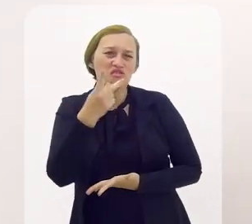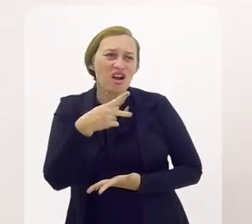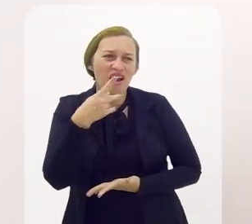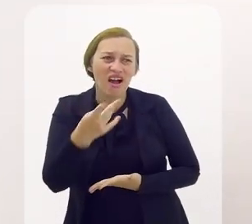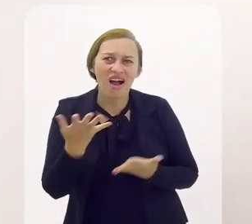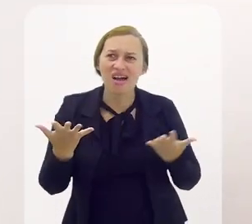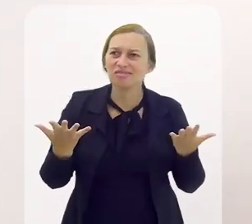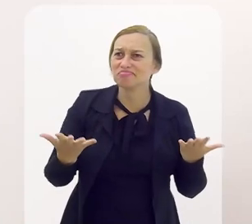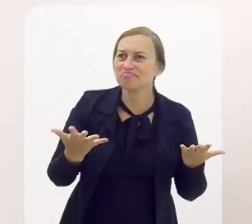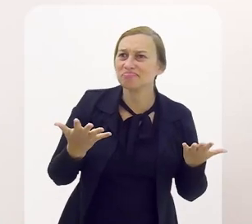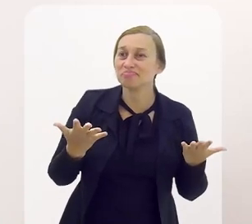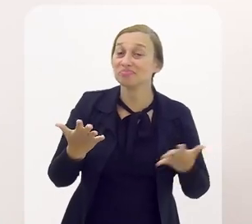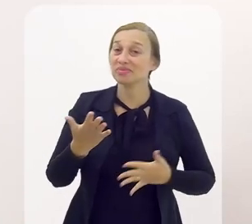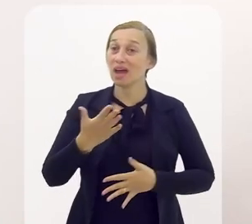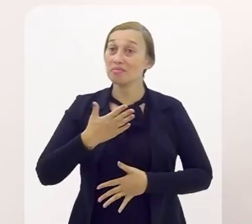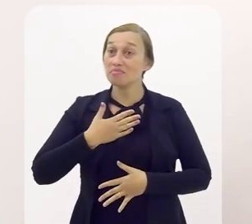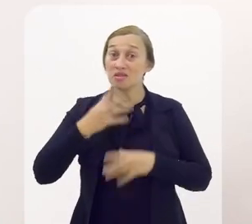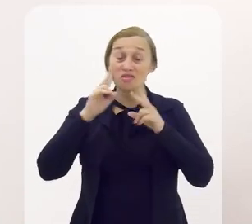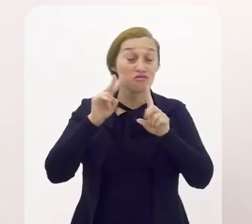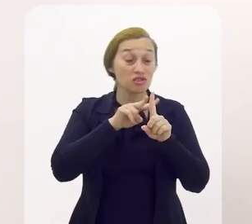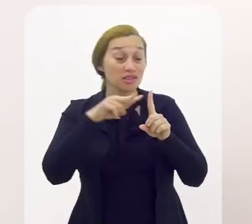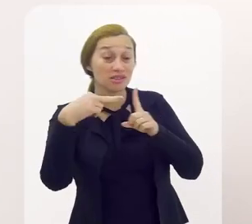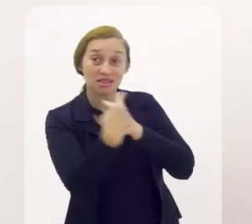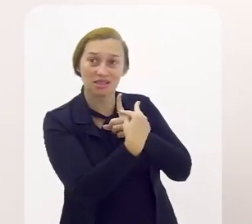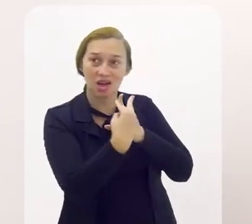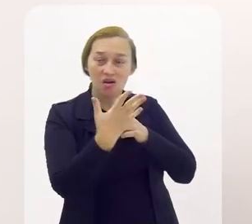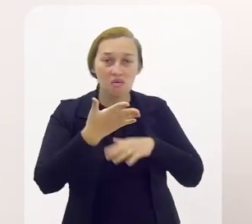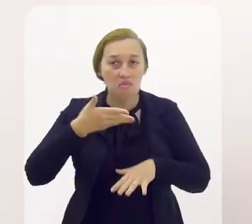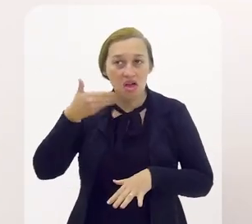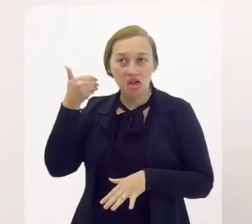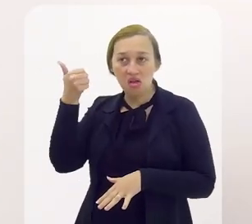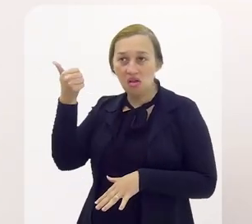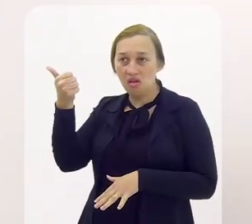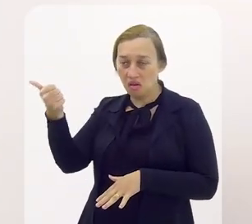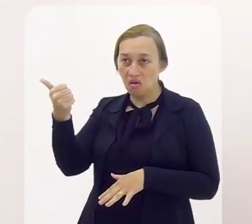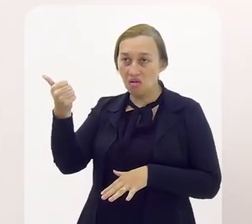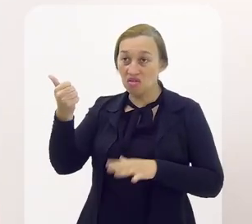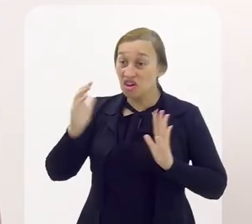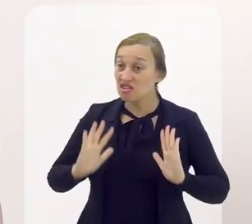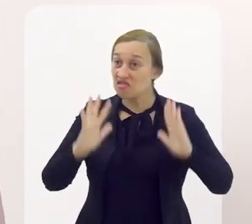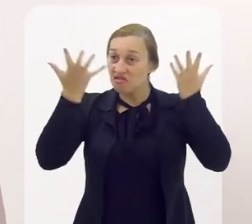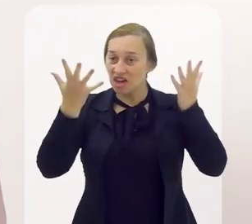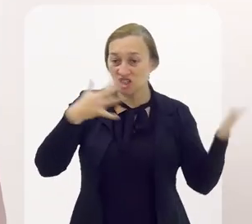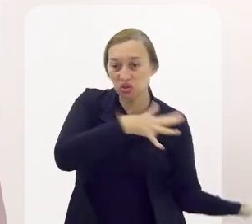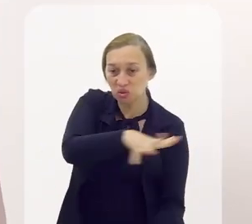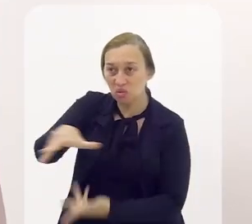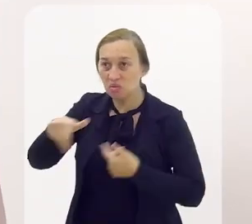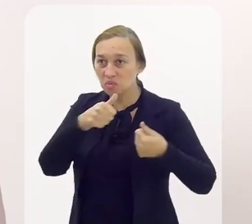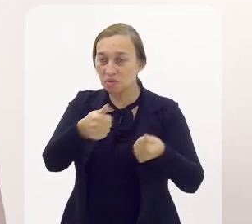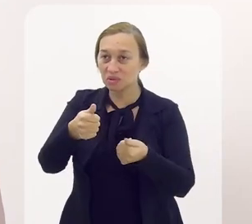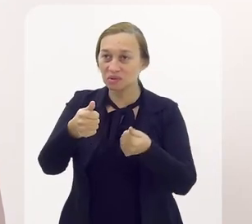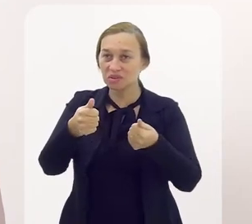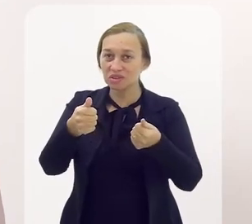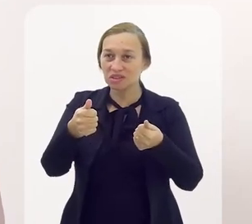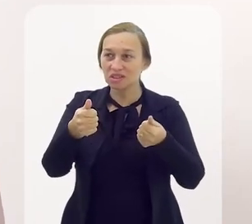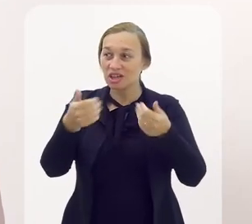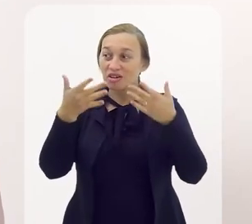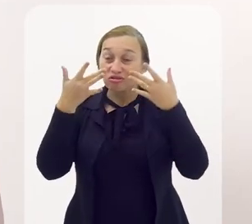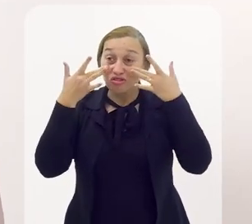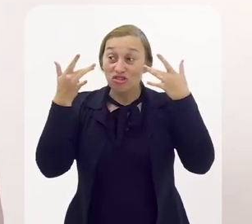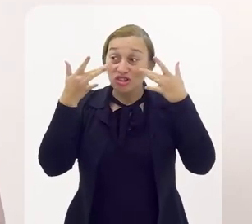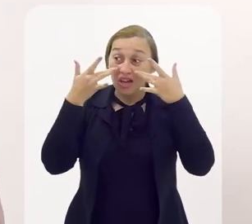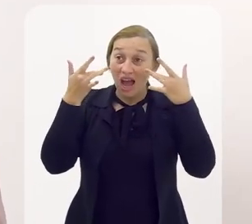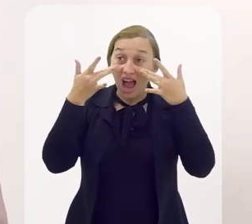Vamos falar sobre, ao meu ver, o maior espetáculo da Terra, que é esse teatro a céu